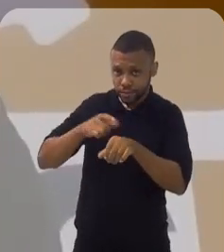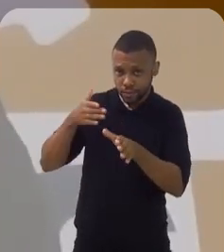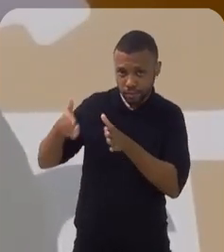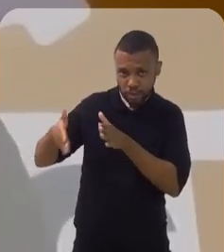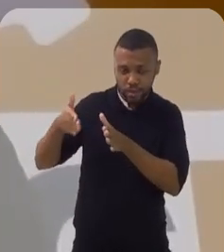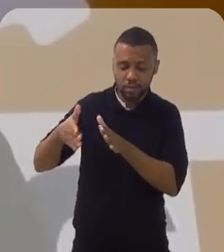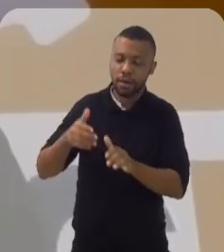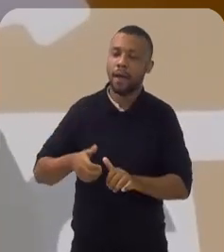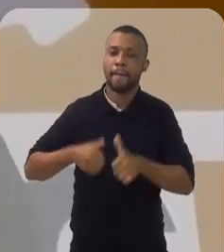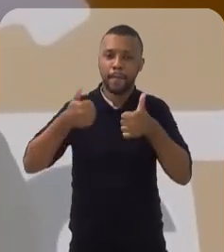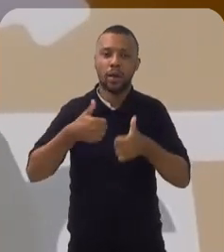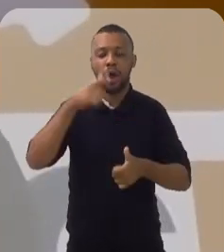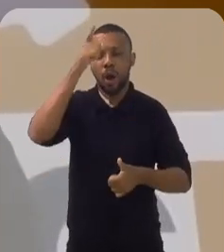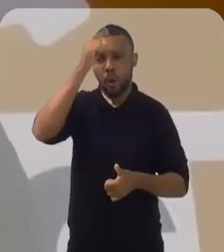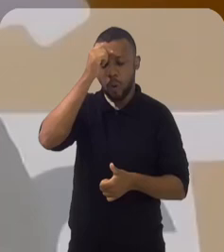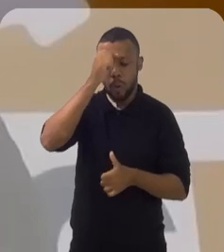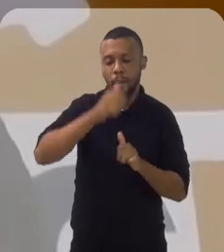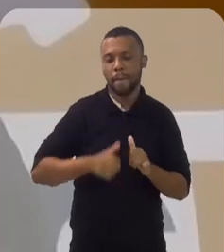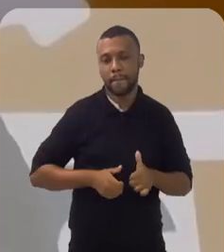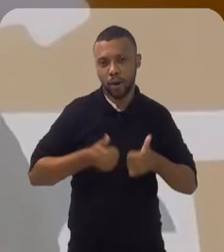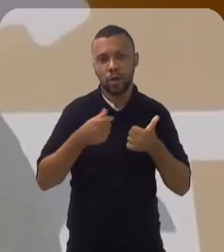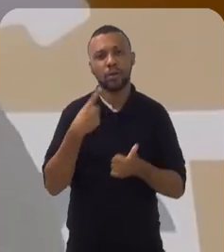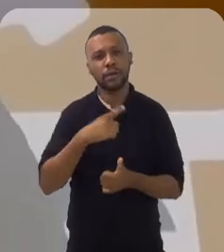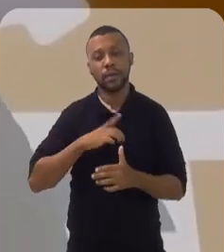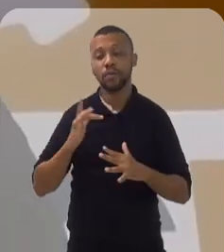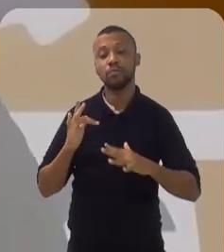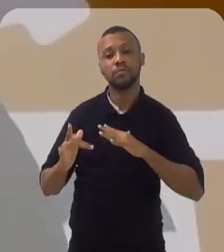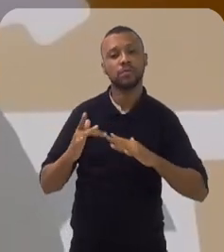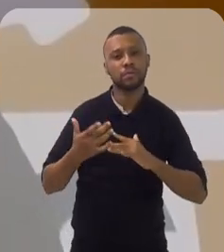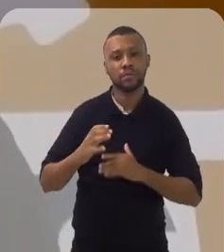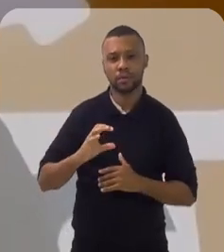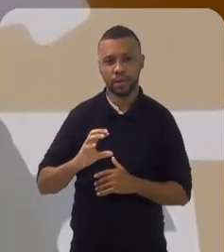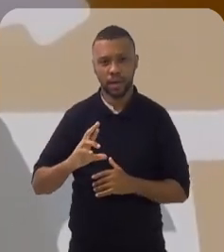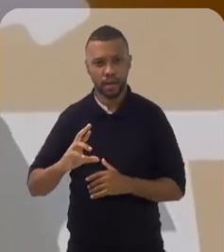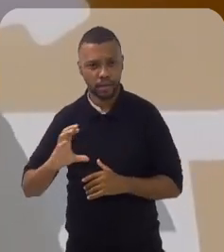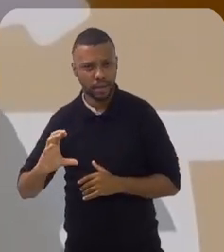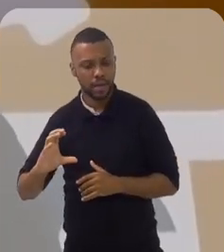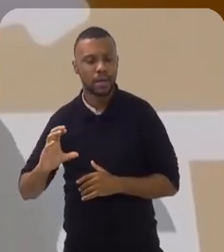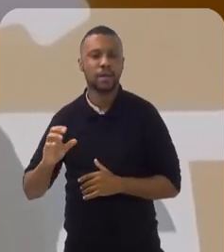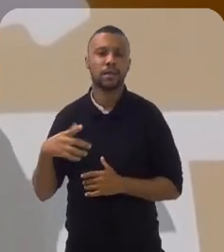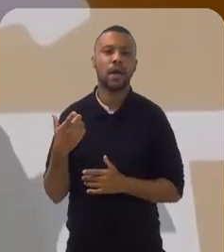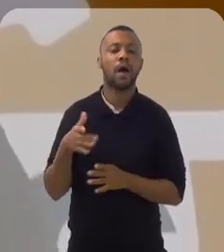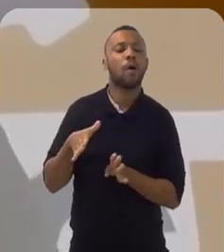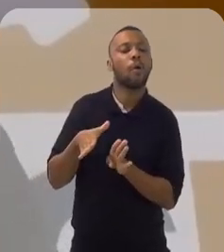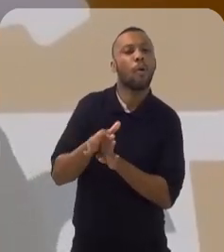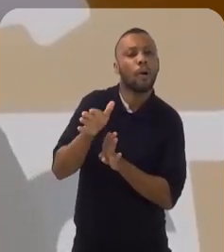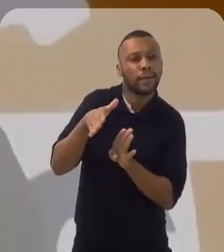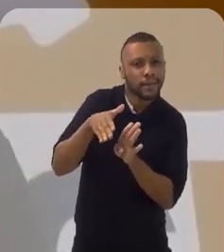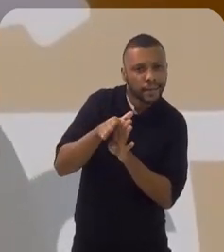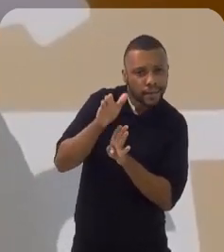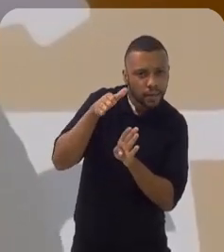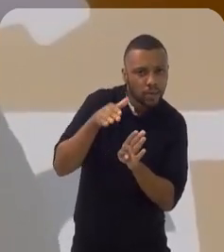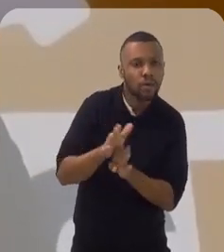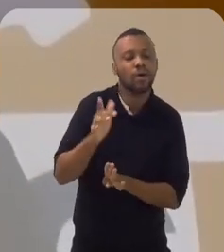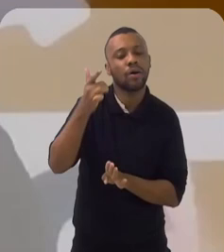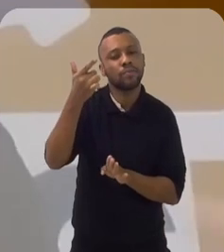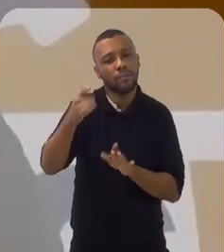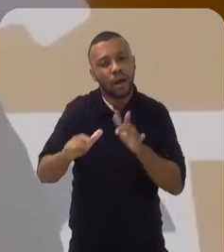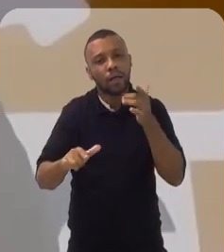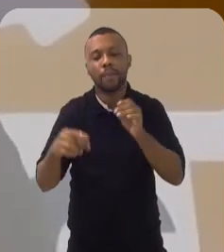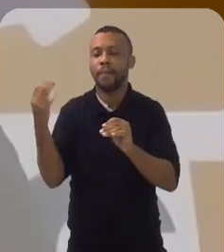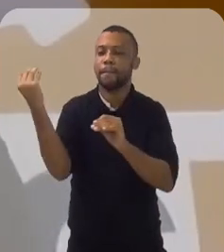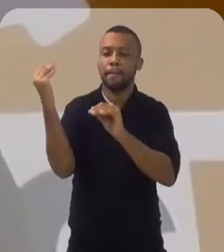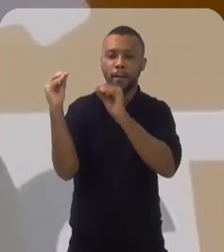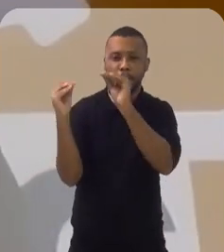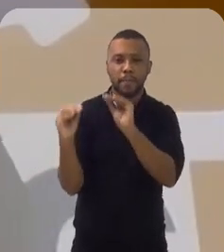melhor para você. E se a gente tem nas redes sociais do CRC, orientações recorrentes de como